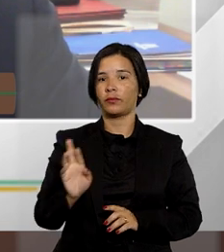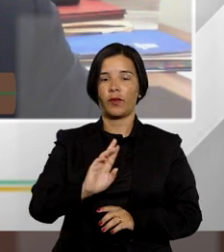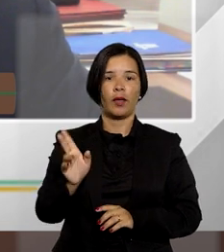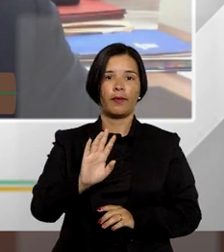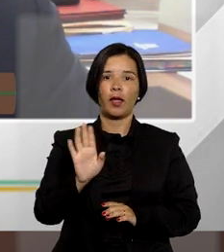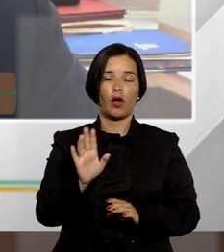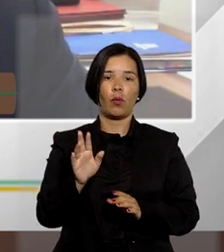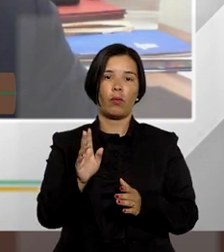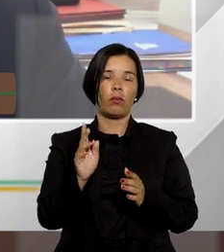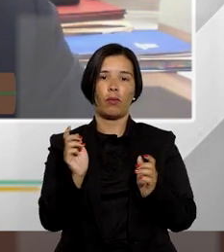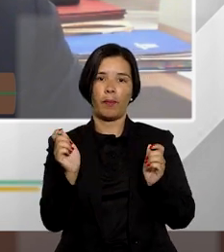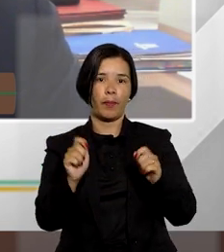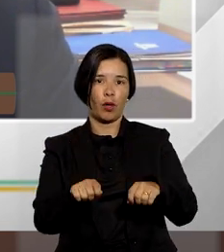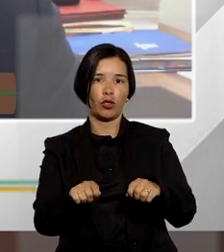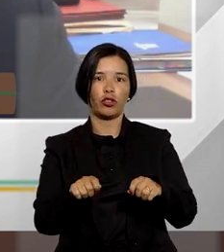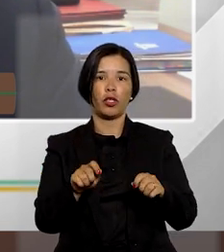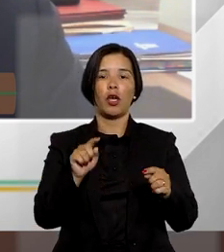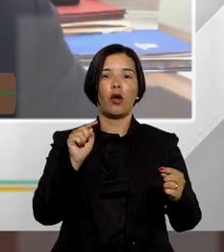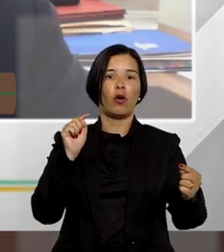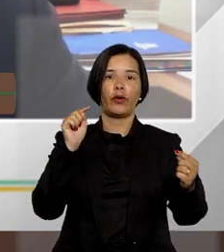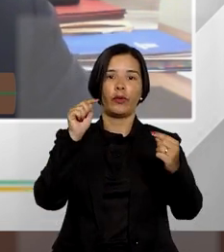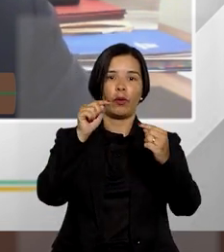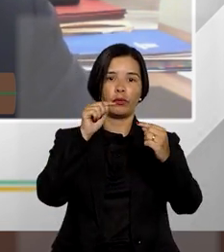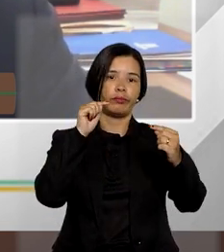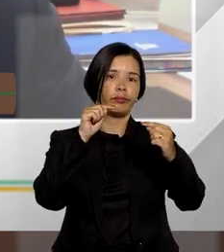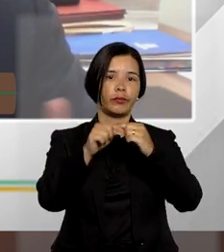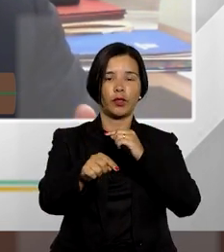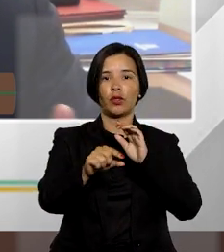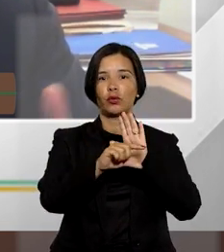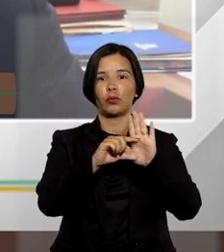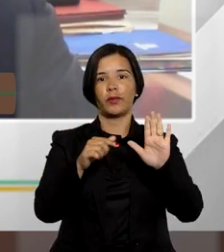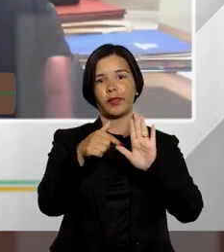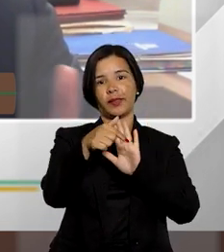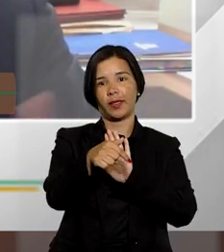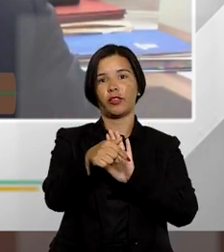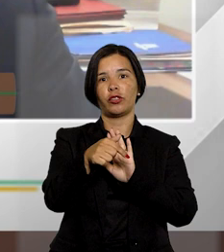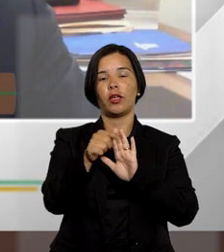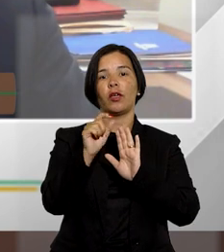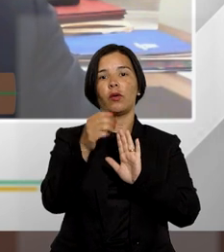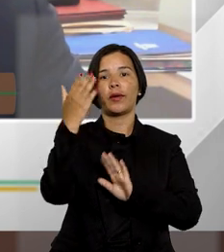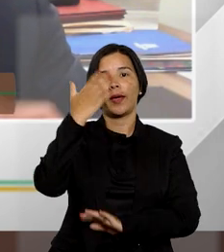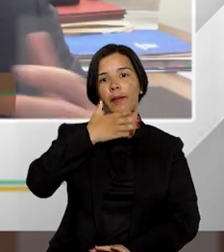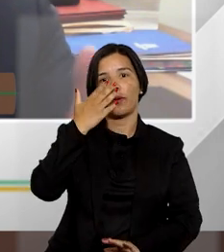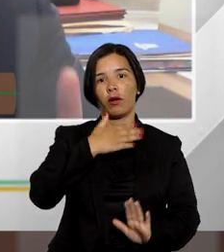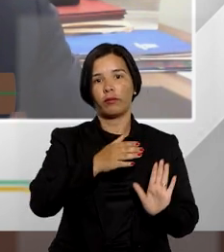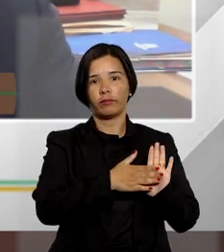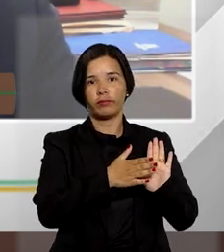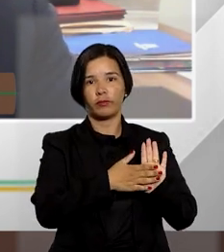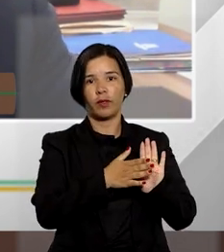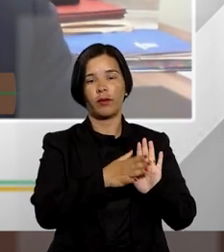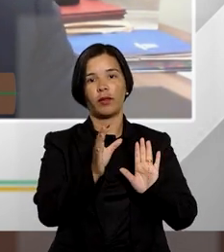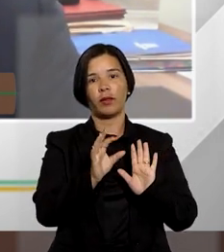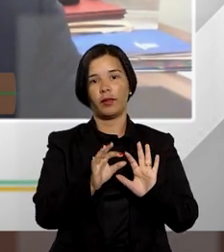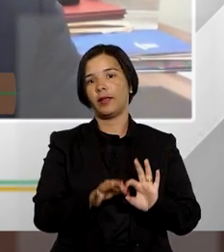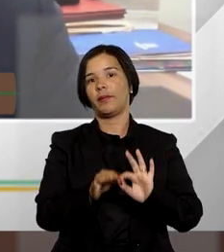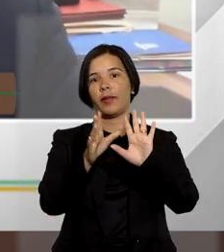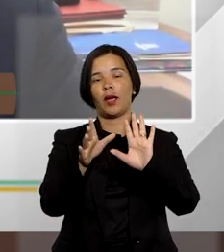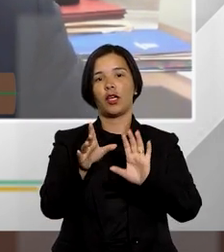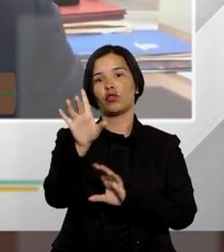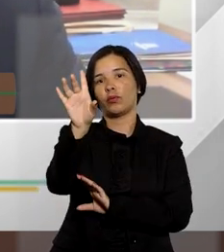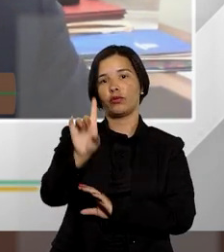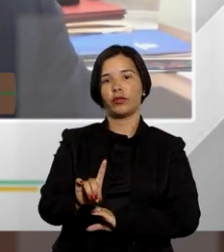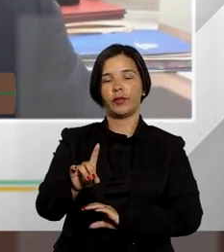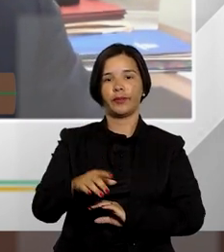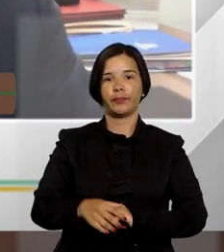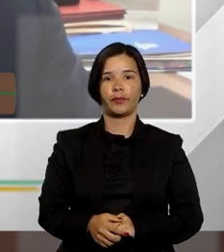não é viável encontra-se o óbvio da súmula 7 que seria rever os fatos e as provas para deliberar sobre aquele